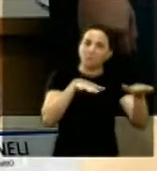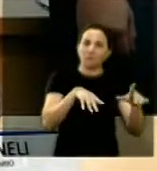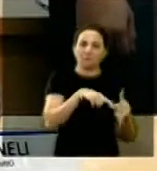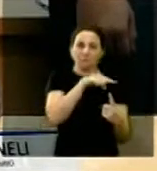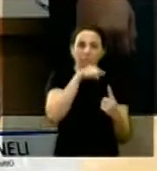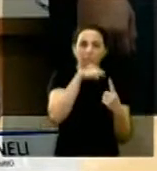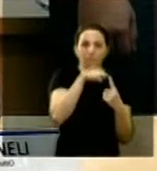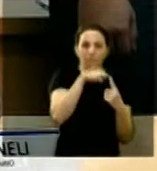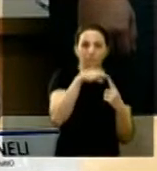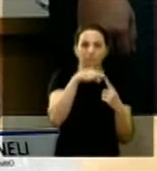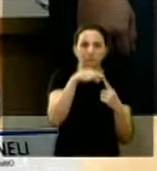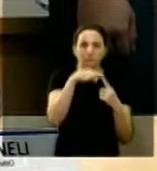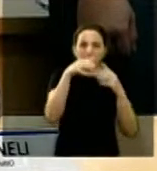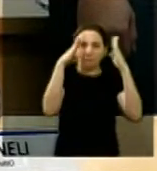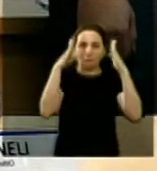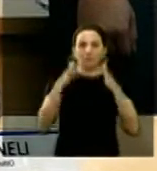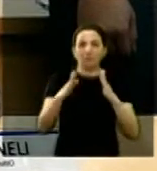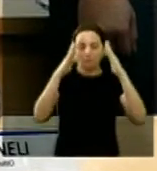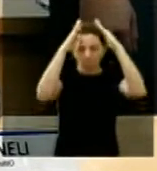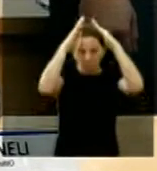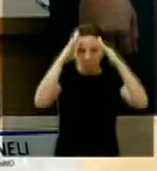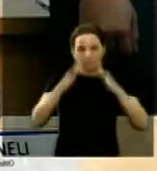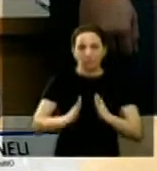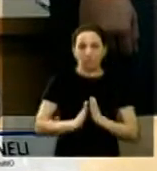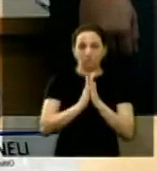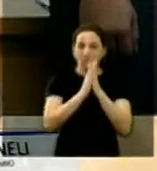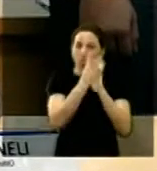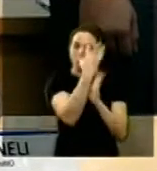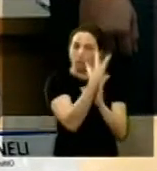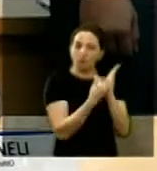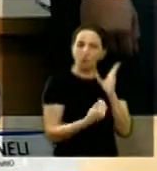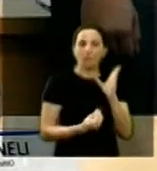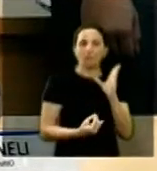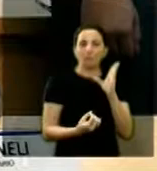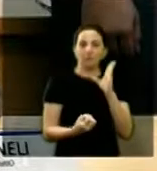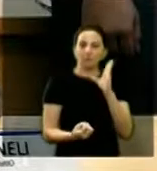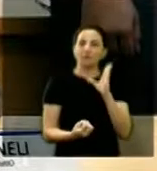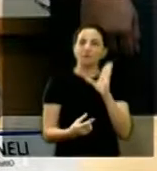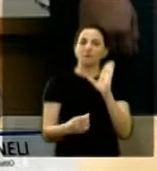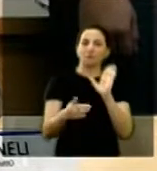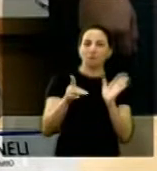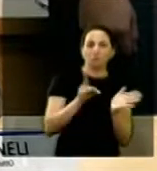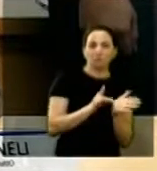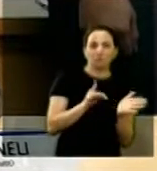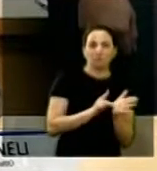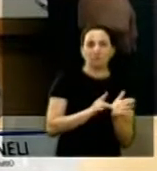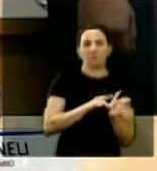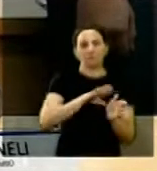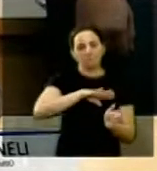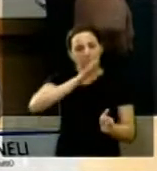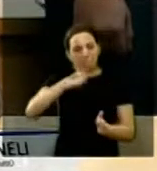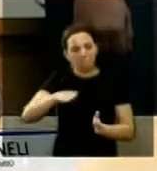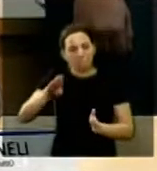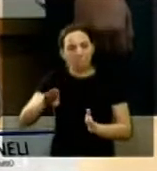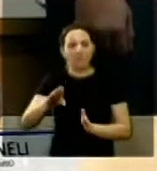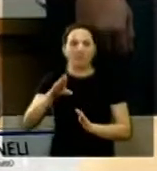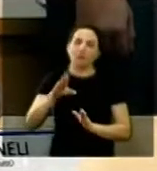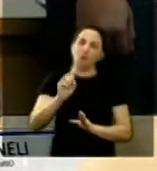principal é o santuário, réplica do pequeno santuário original que se encontra no vale de Schoenstatt.